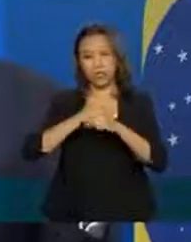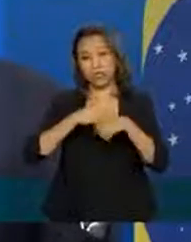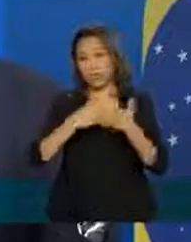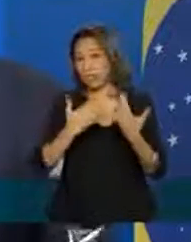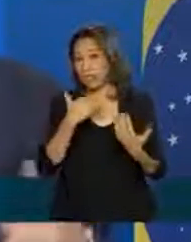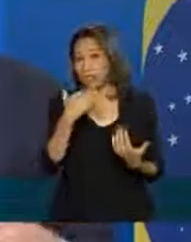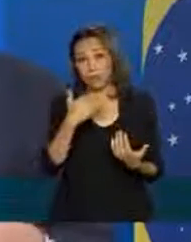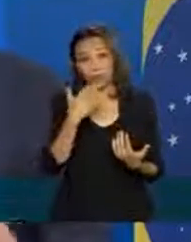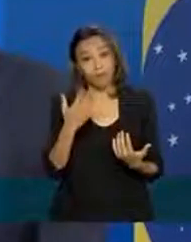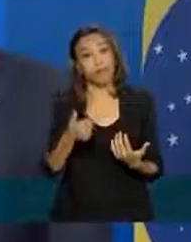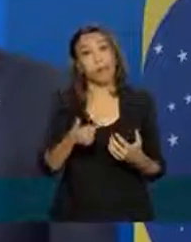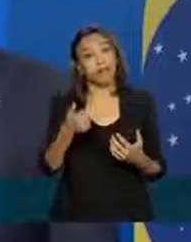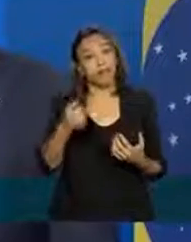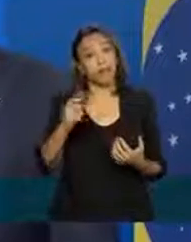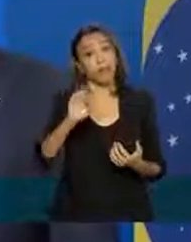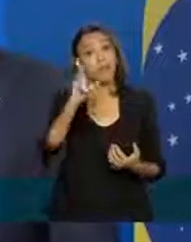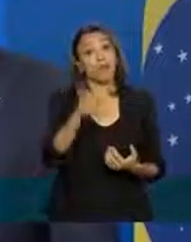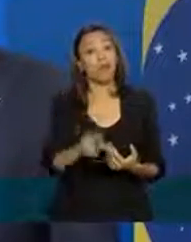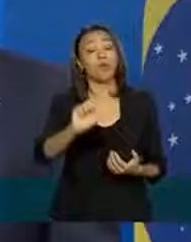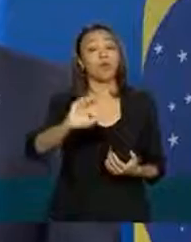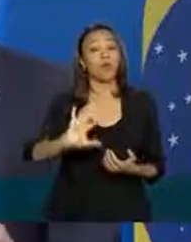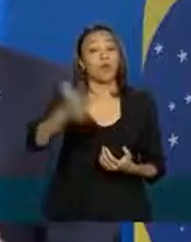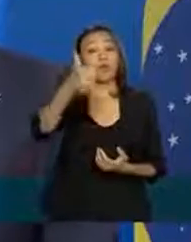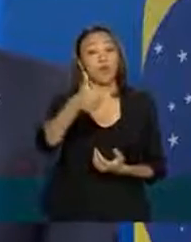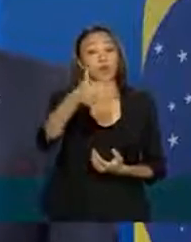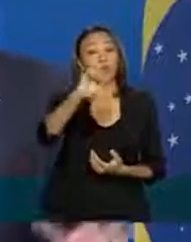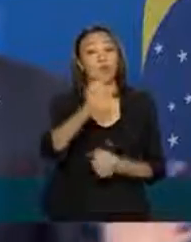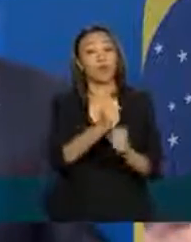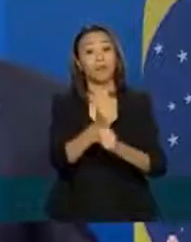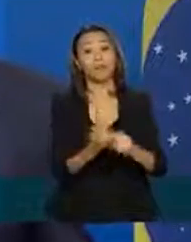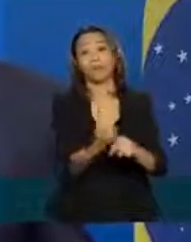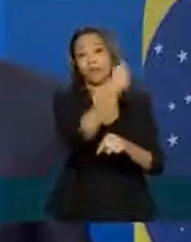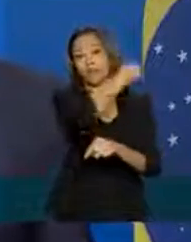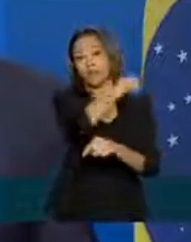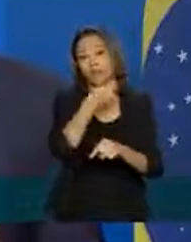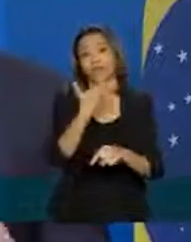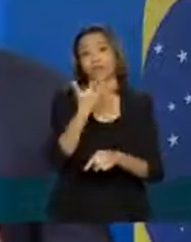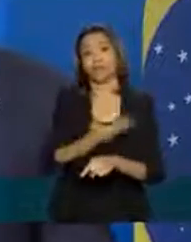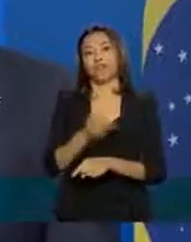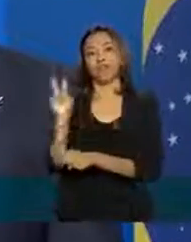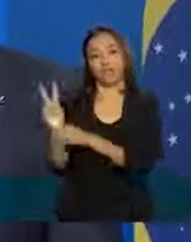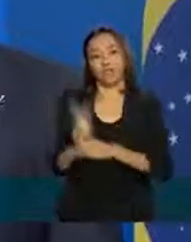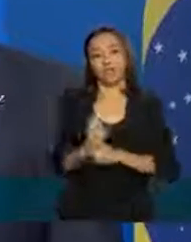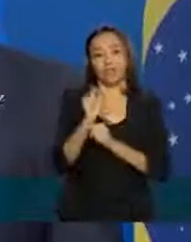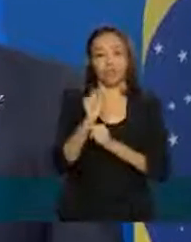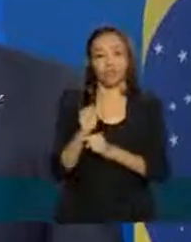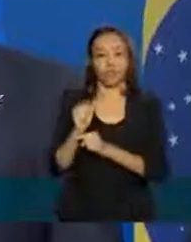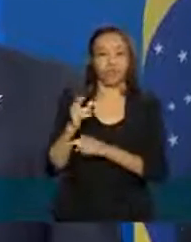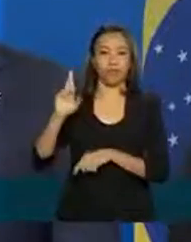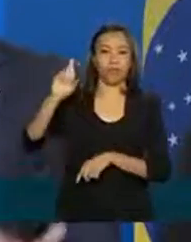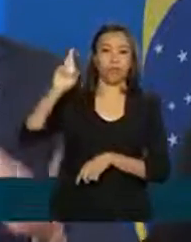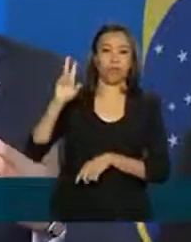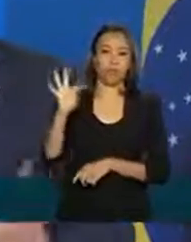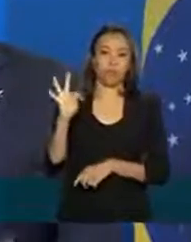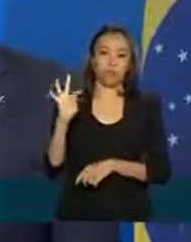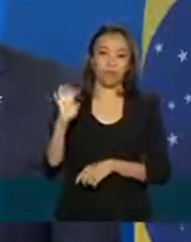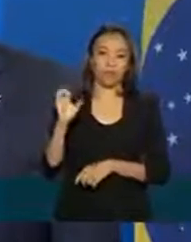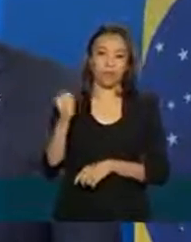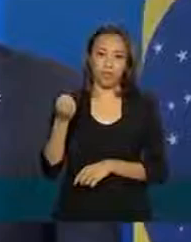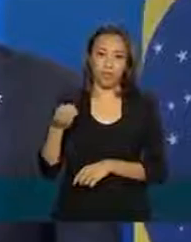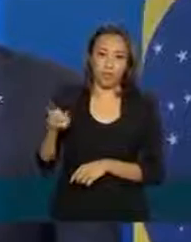aconteceu há 10 anos que ela vai precisar de dinheiro do Tesouro. Então, com o presidente Bolsonaro, com o meu chefe, o ministro Paulo Guedes,